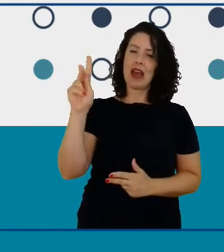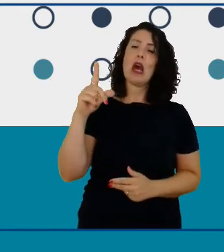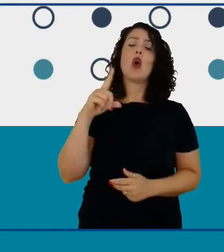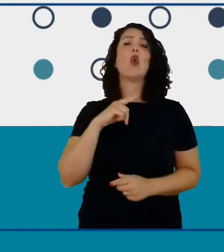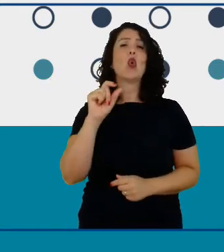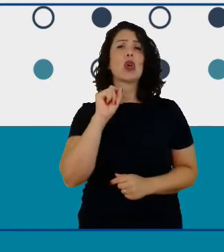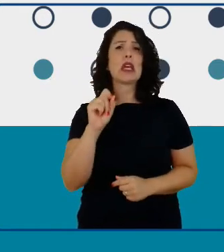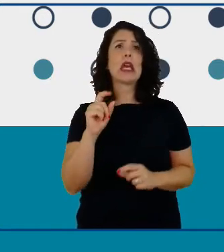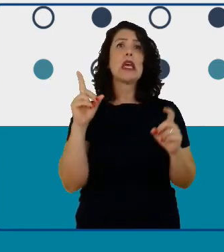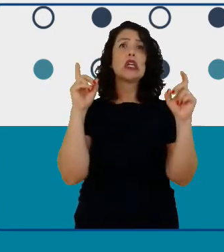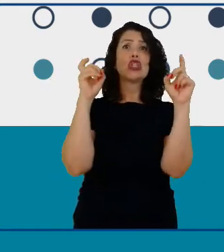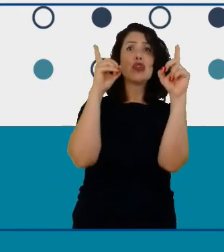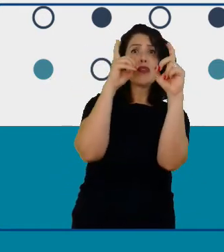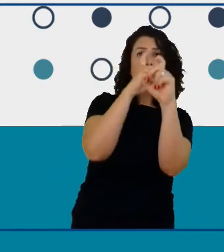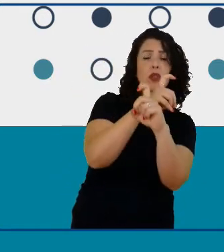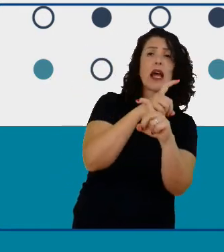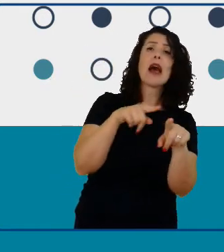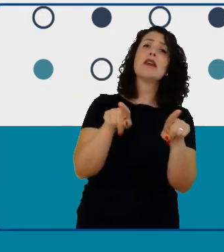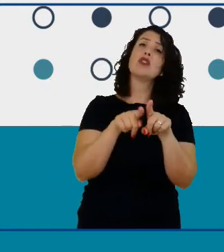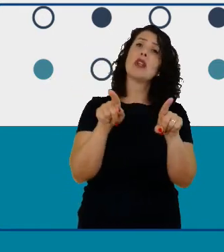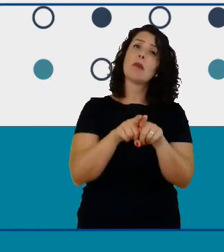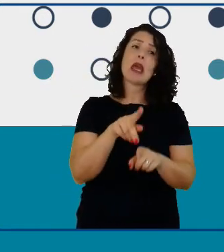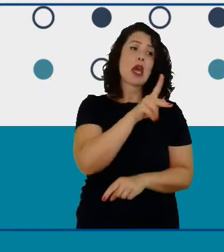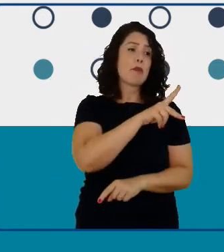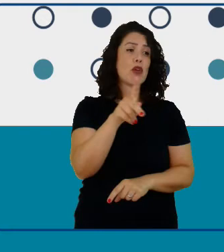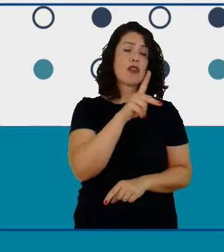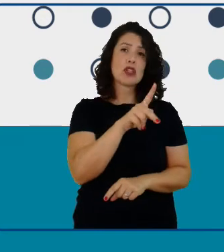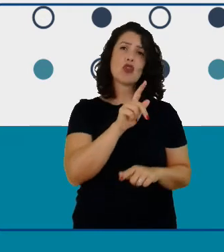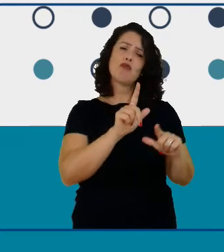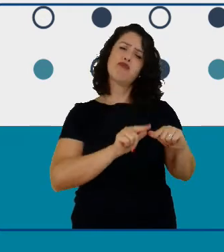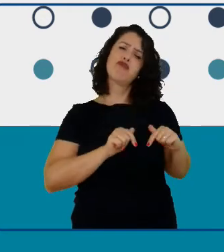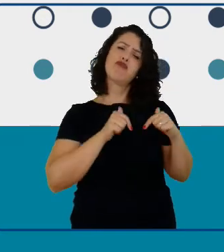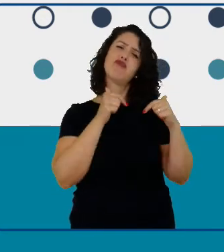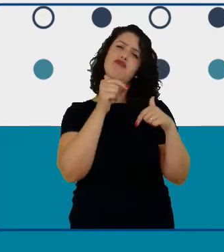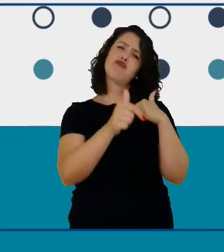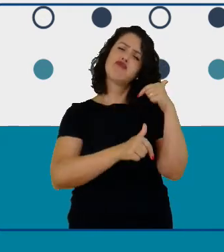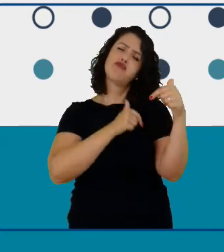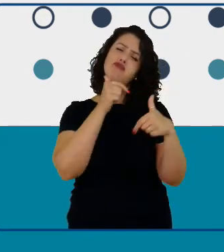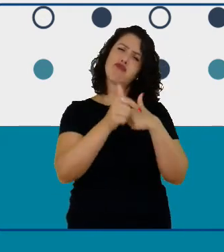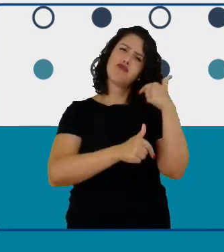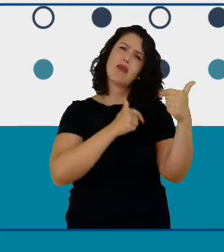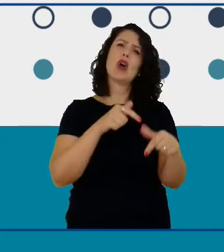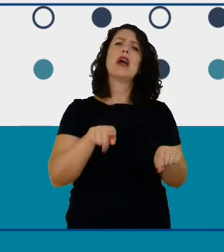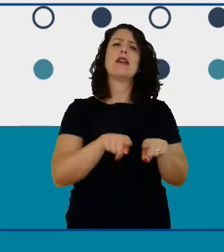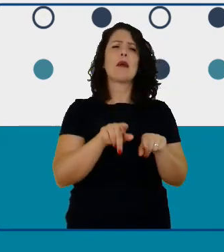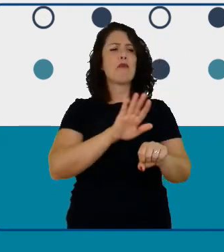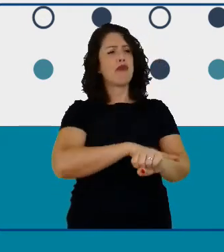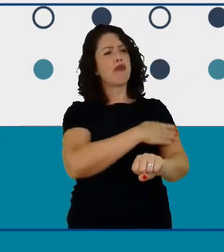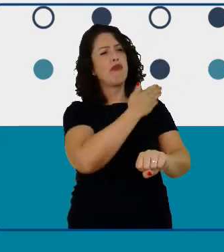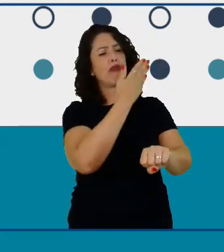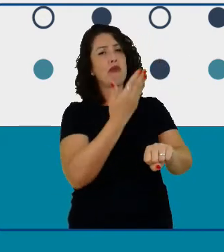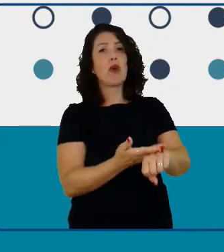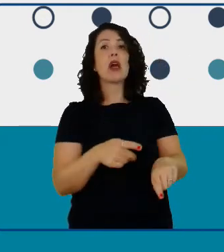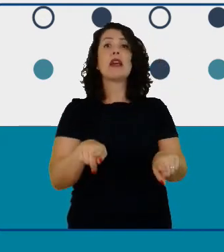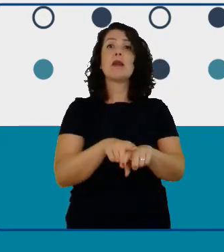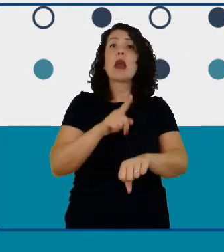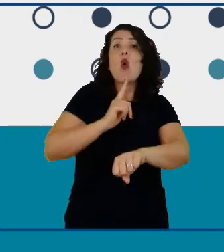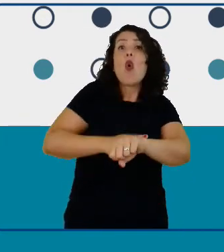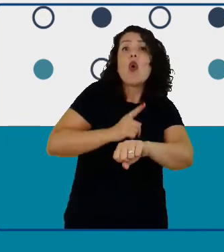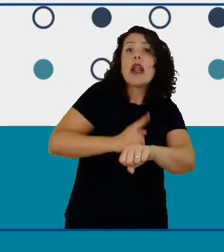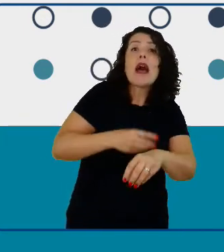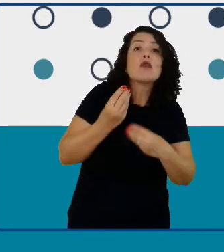sobrecarga de trabalho essa dificuldade no horário que o professor vai